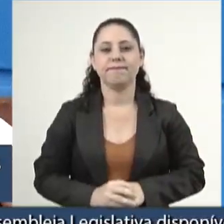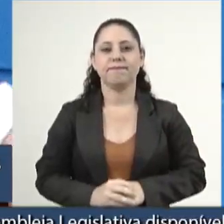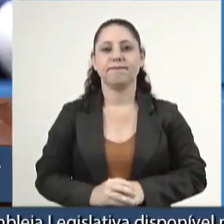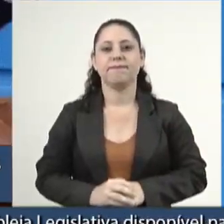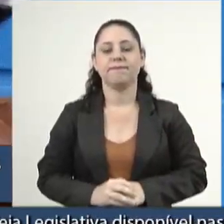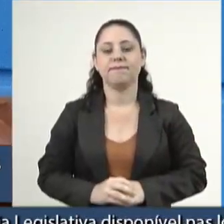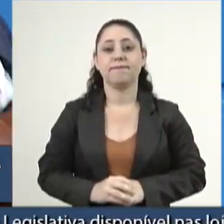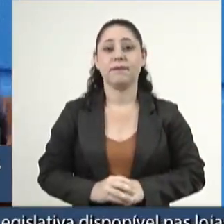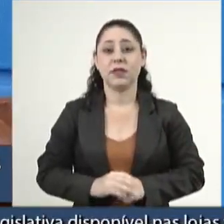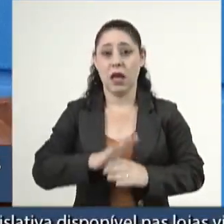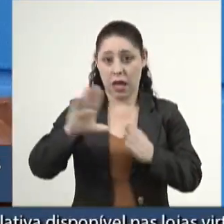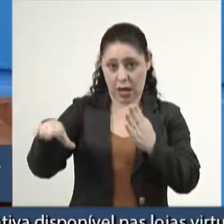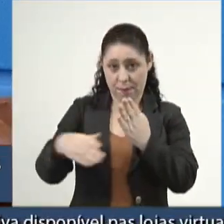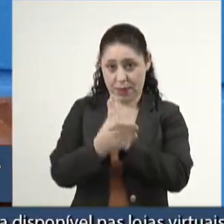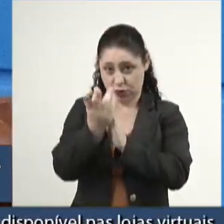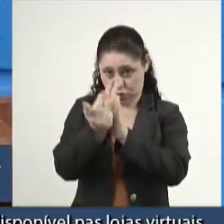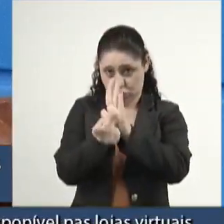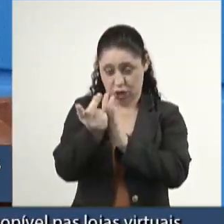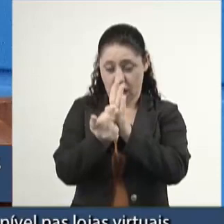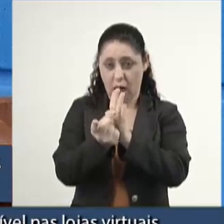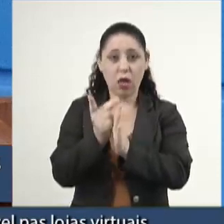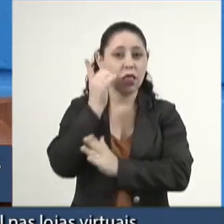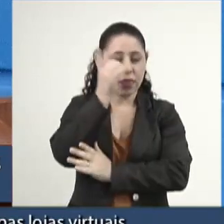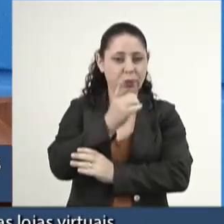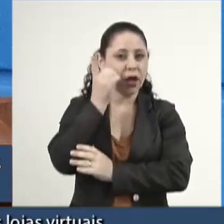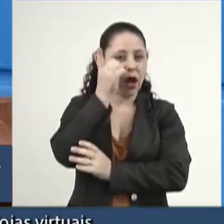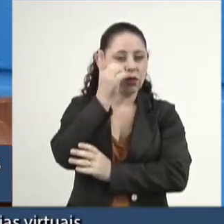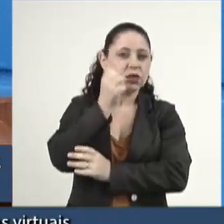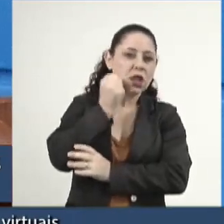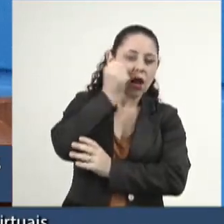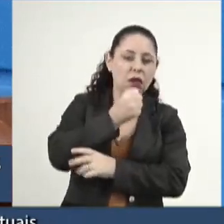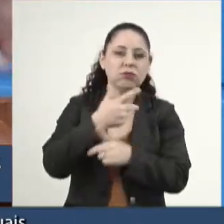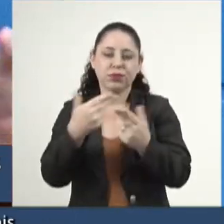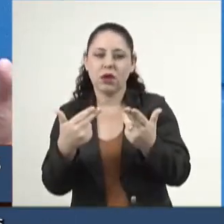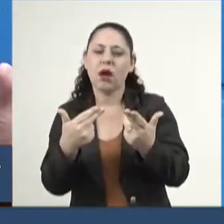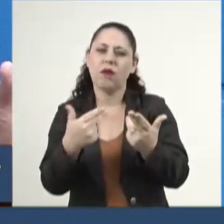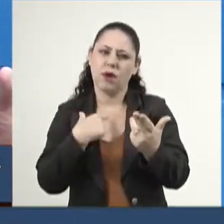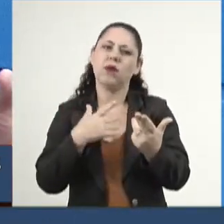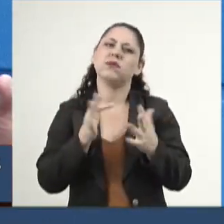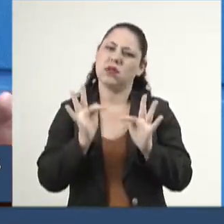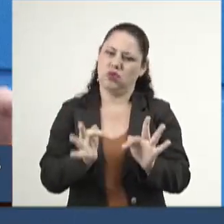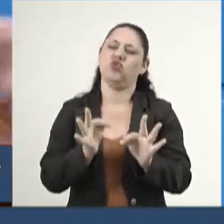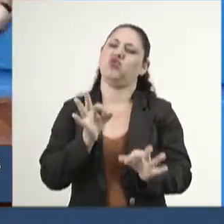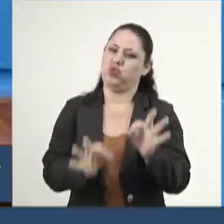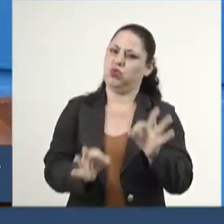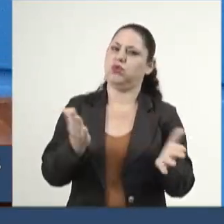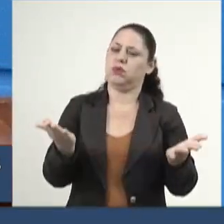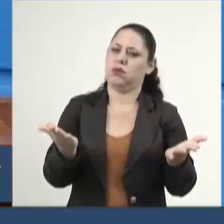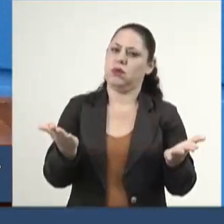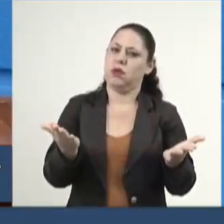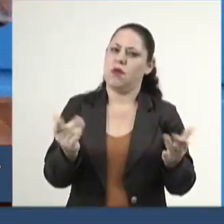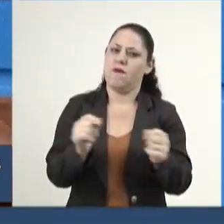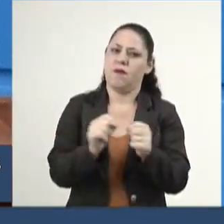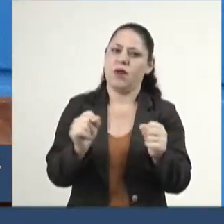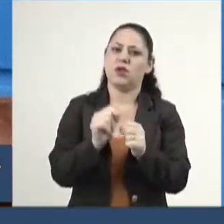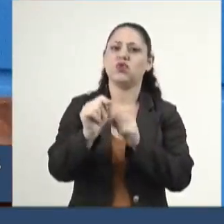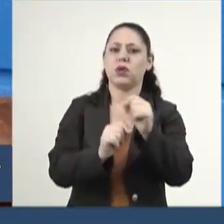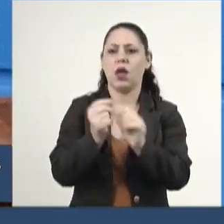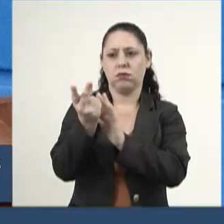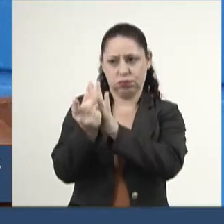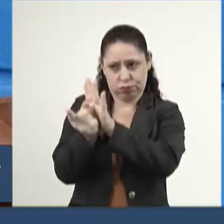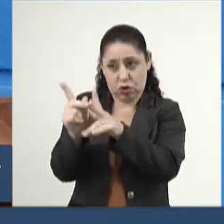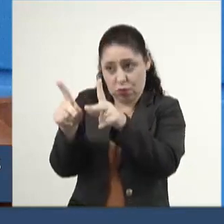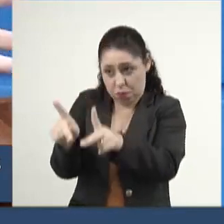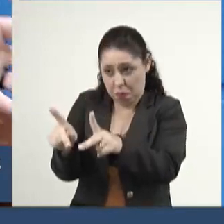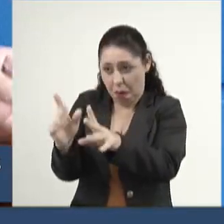Essas emendas parlamentares, vamos ser honestos, vamos ser honestos, isso aí pulveriza o dinheiro